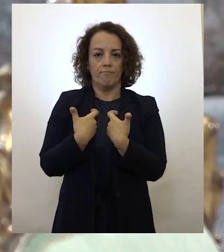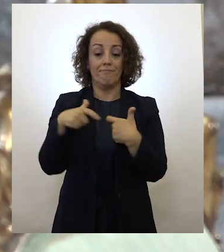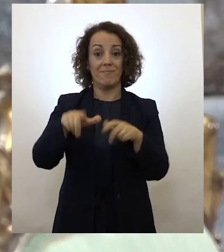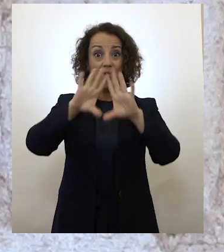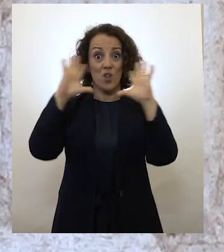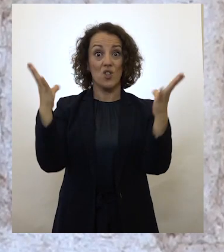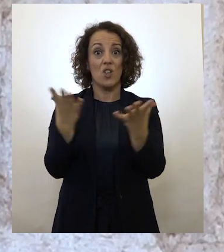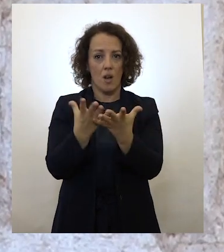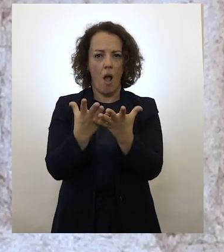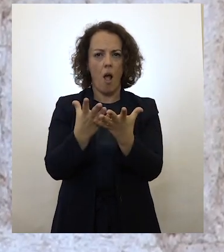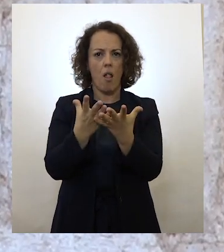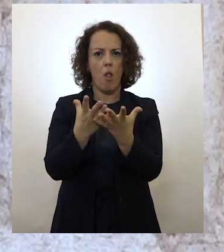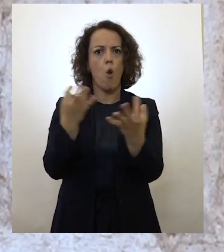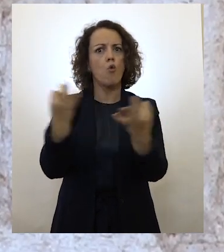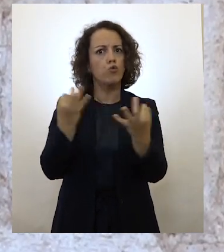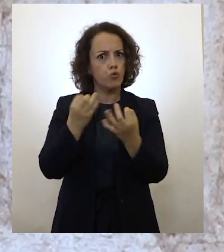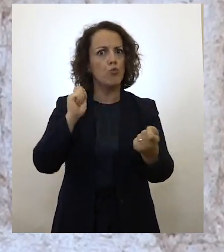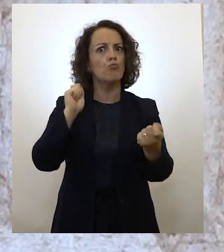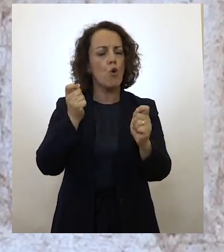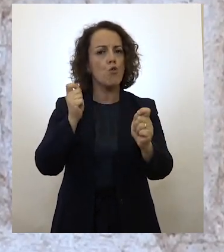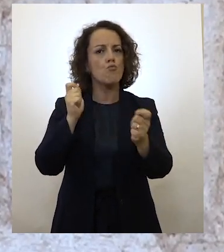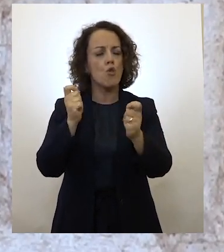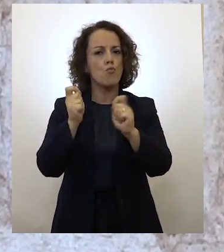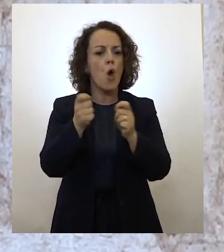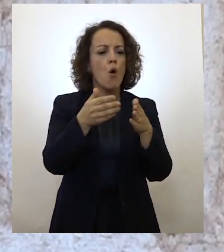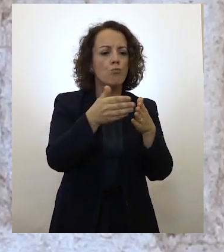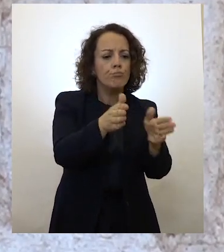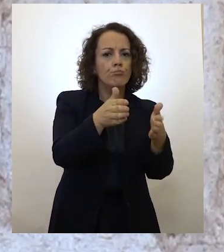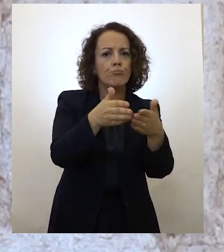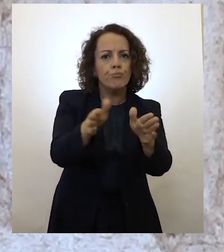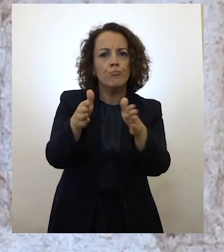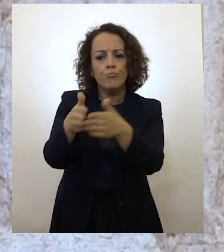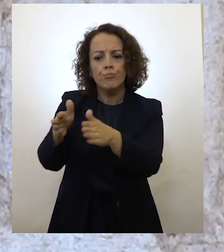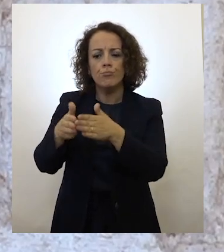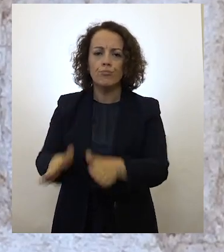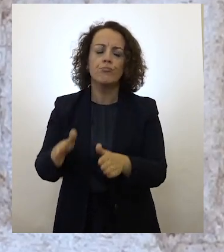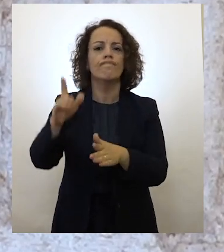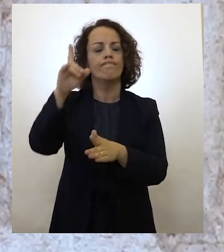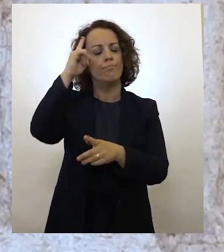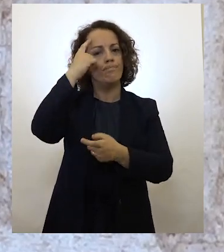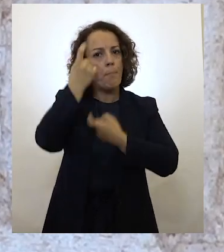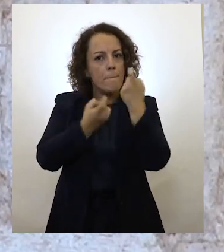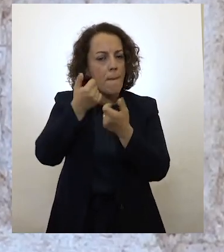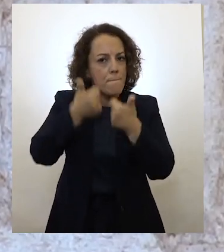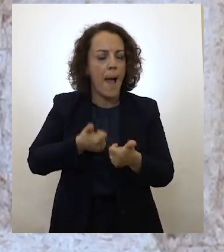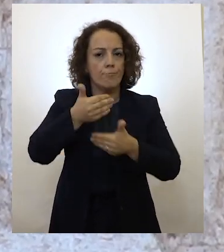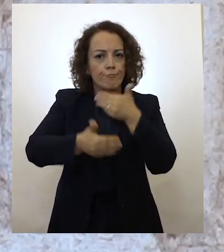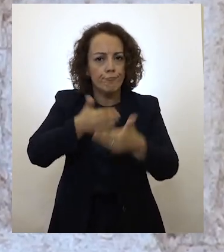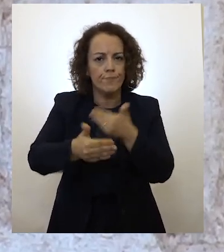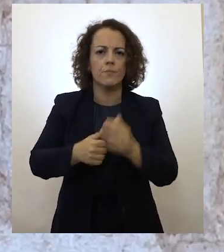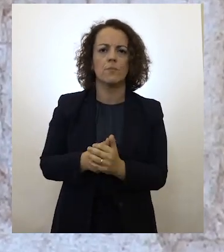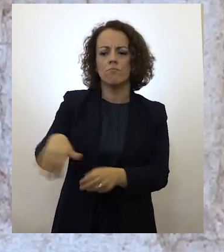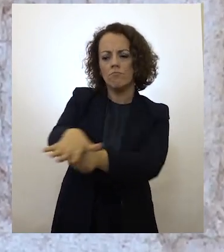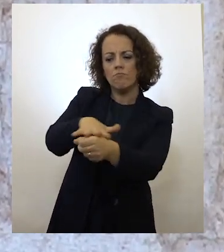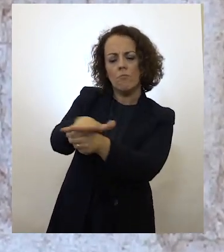está, em geral, a saber convertê-la em abertura com sensatez e maturidade. Os políticos